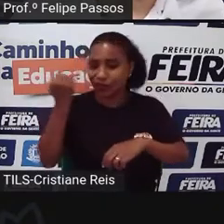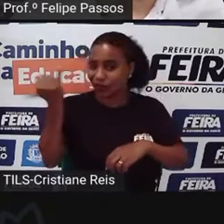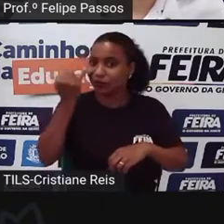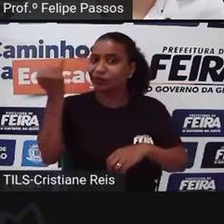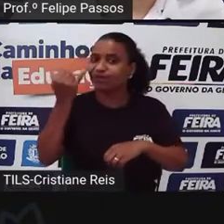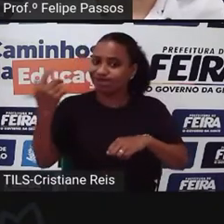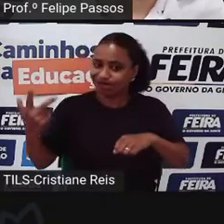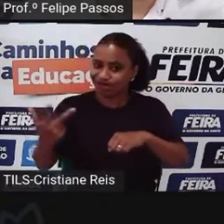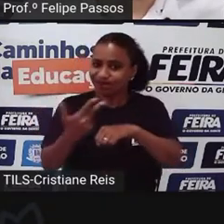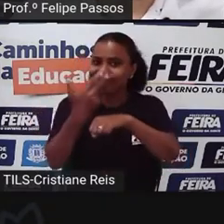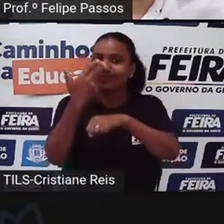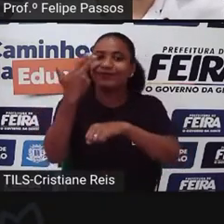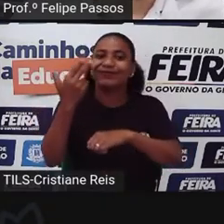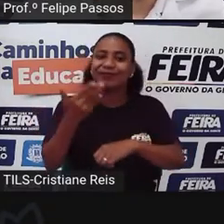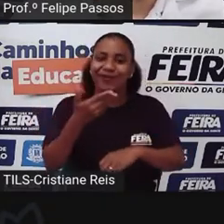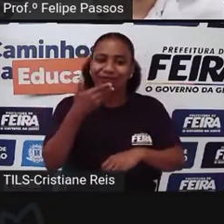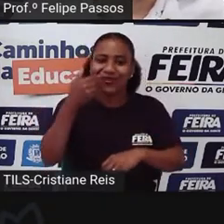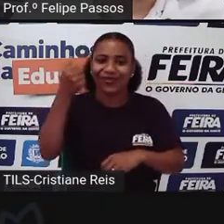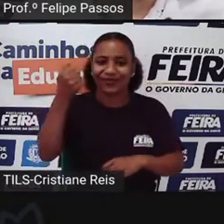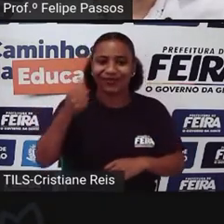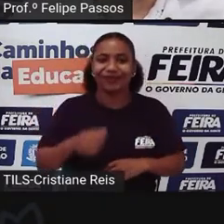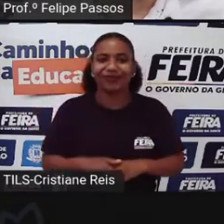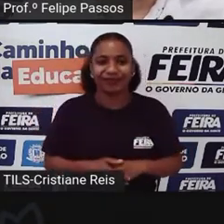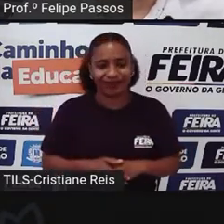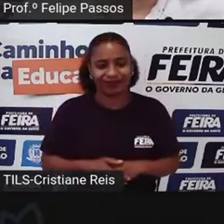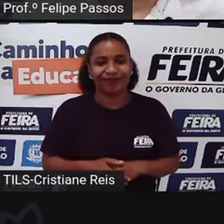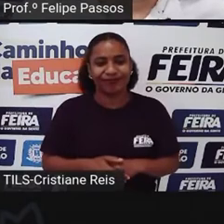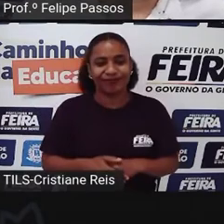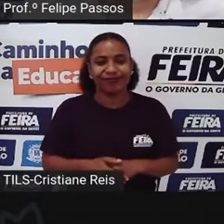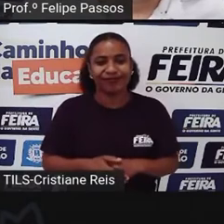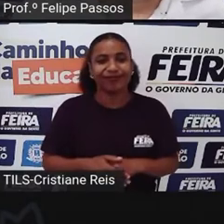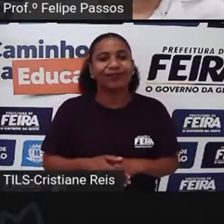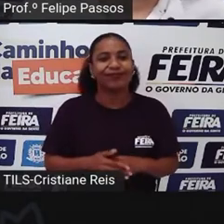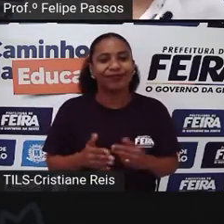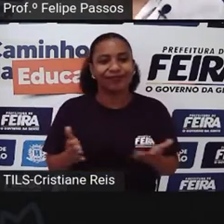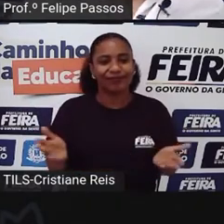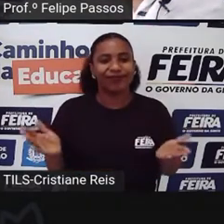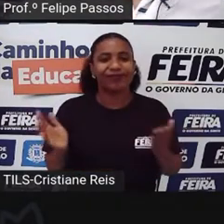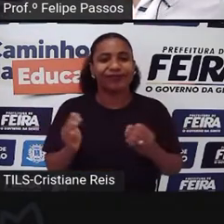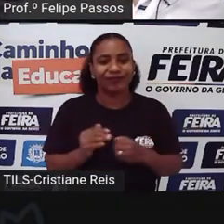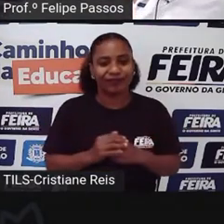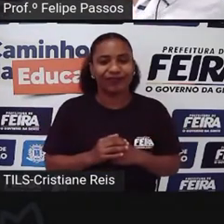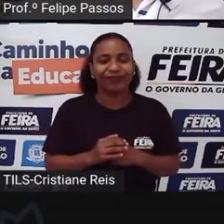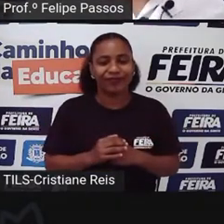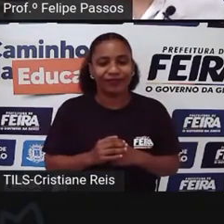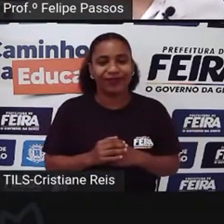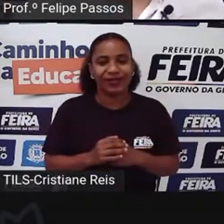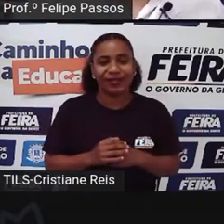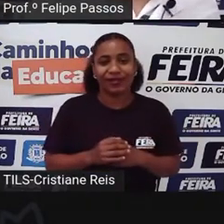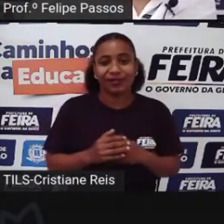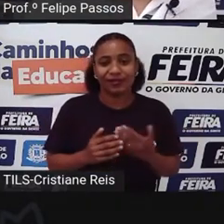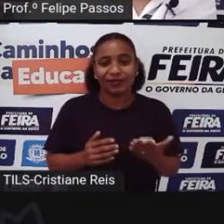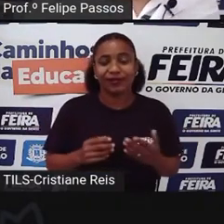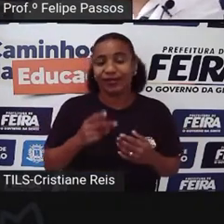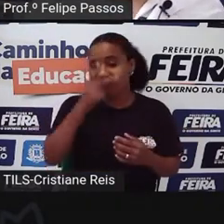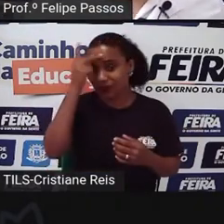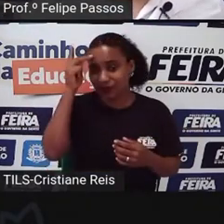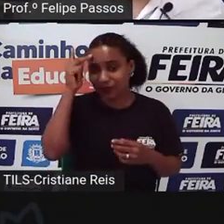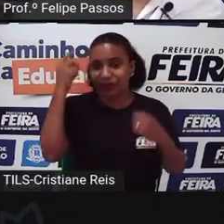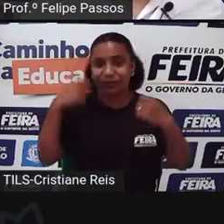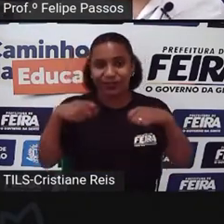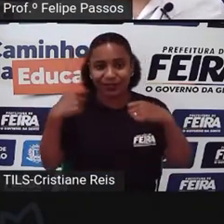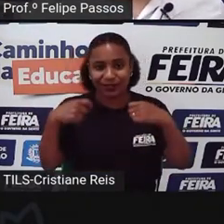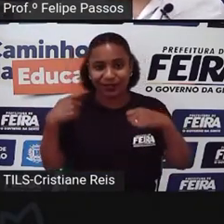até um versinho Né? Mas realmente é Então As pessoas Devem se preocupar Com isso Então